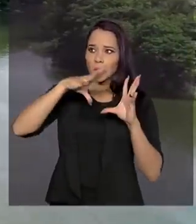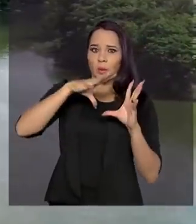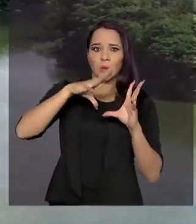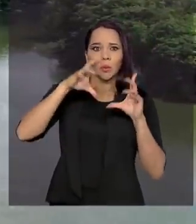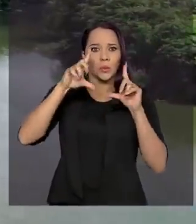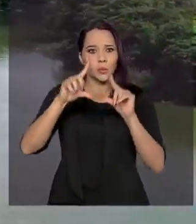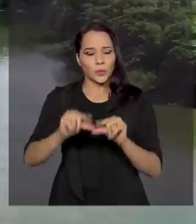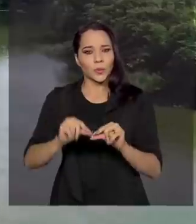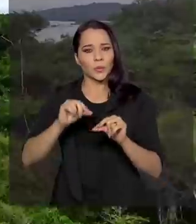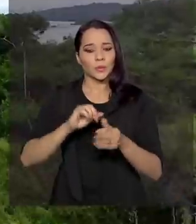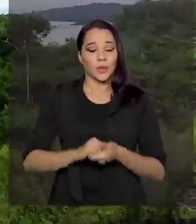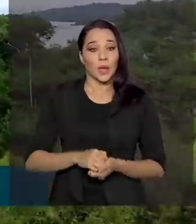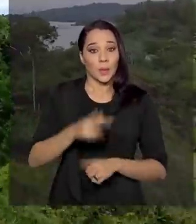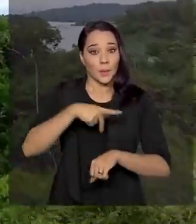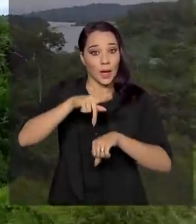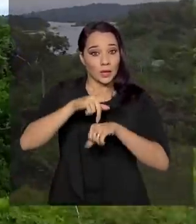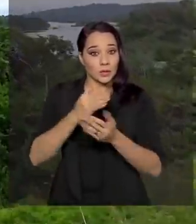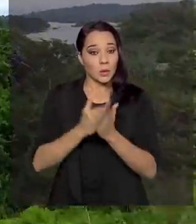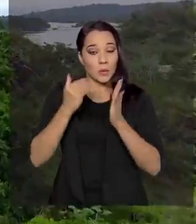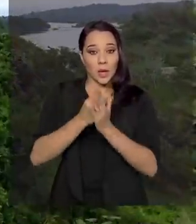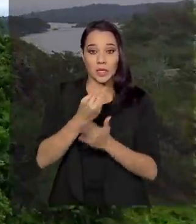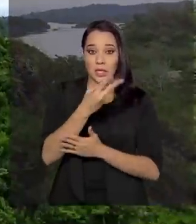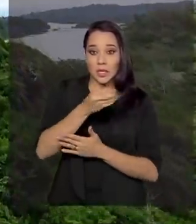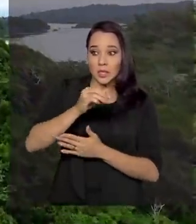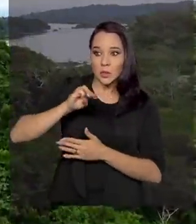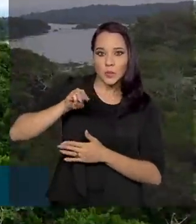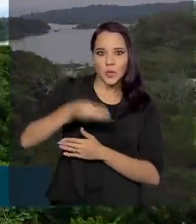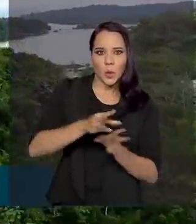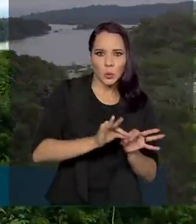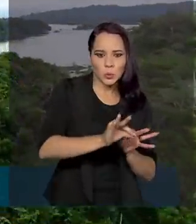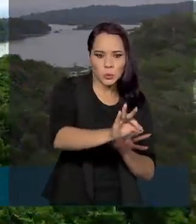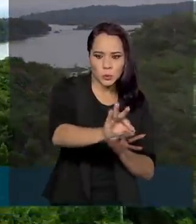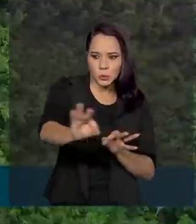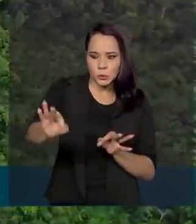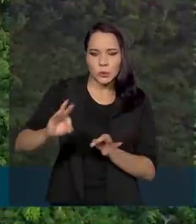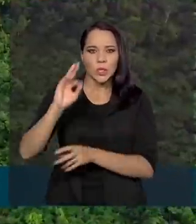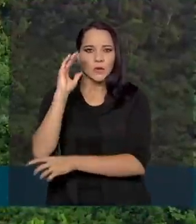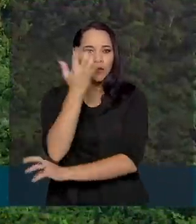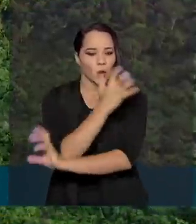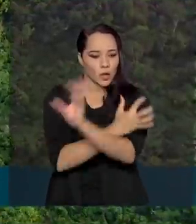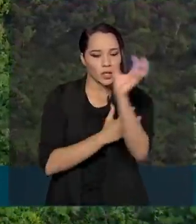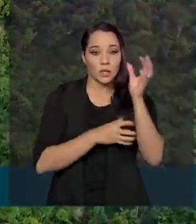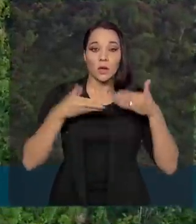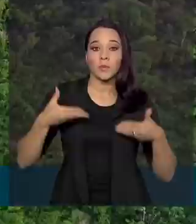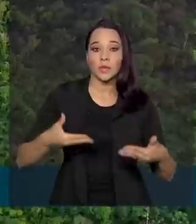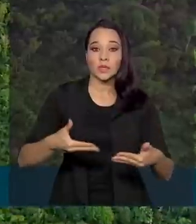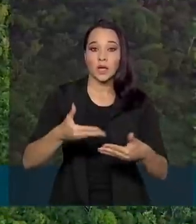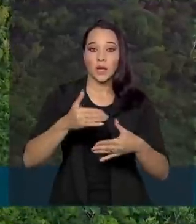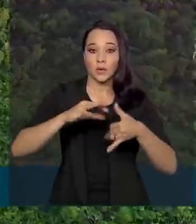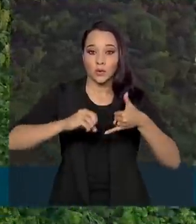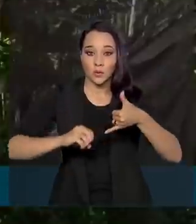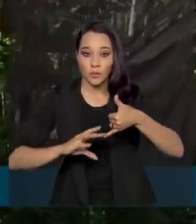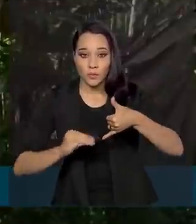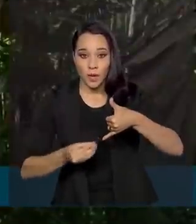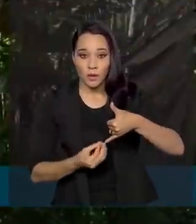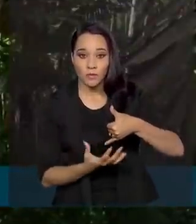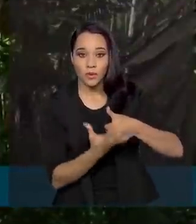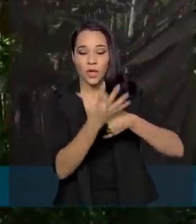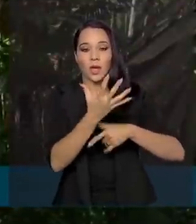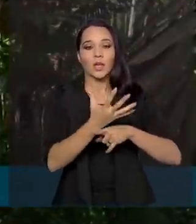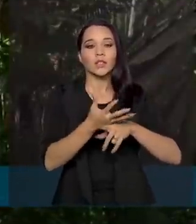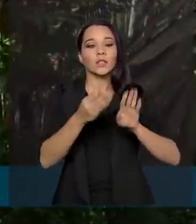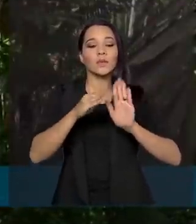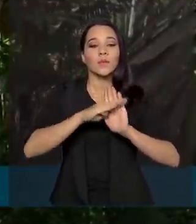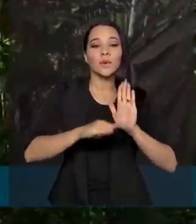país com mais de 300 milhões de hectares de florestas públicas, o Ministério do Meio Ambiente acaba de lançar o programa